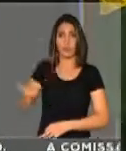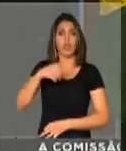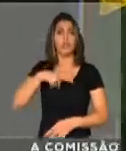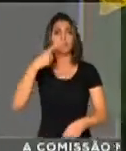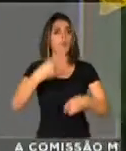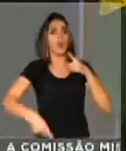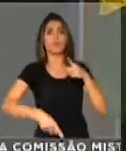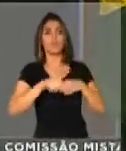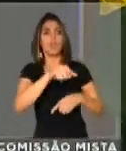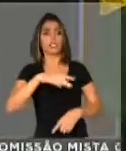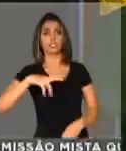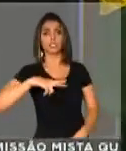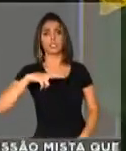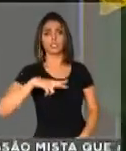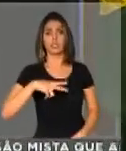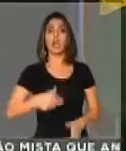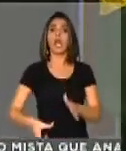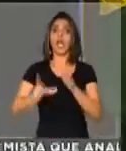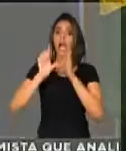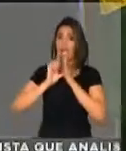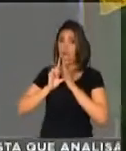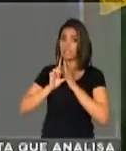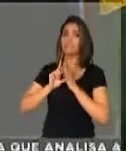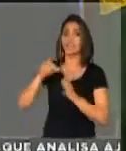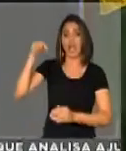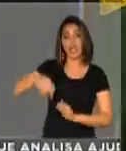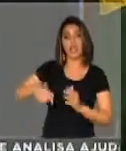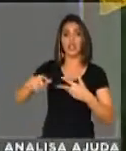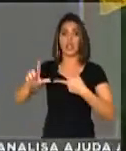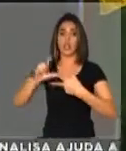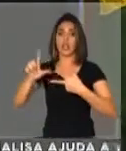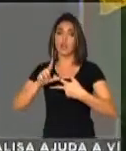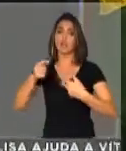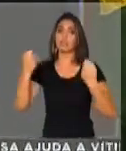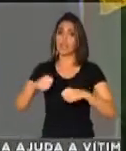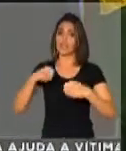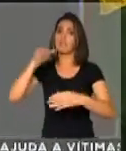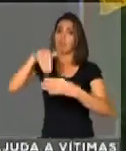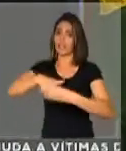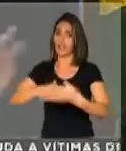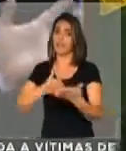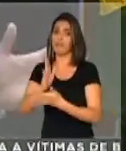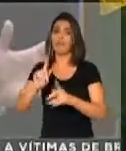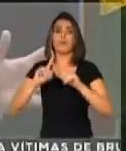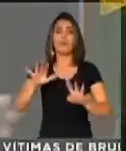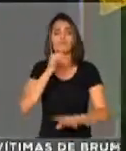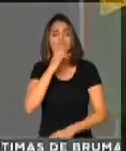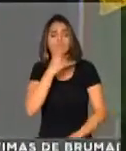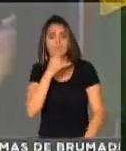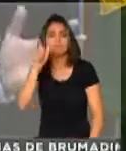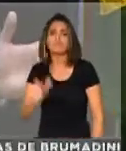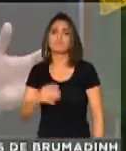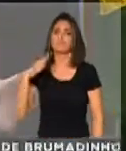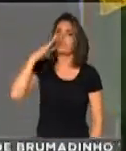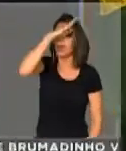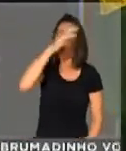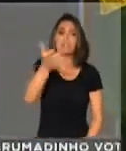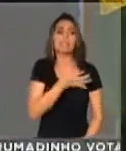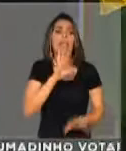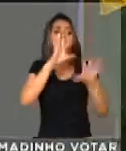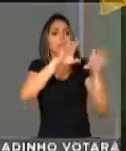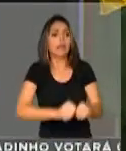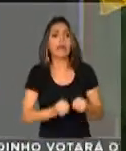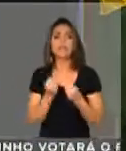impede esse tipo de privatização sem autorização legislativa e, infelizmente, o governo Bolsonaro, na bacia das almas, quer entregar